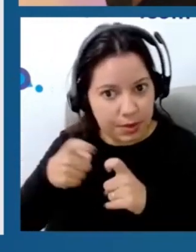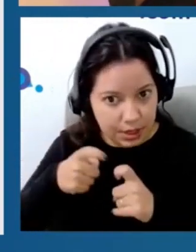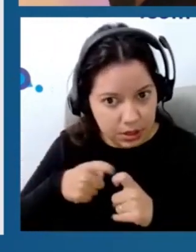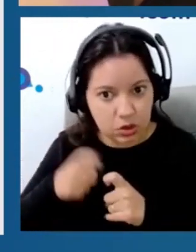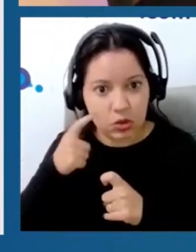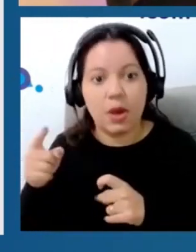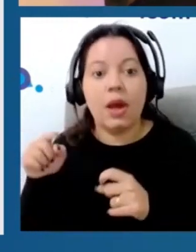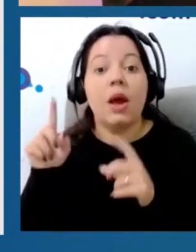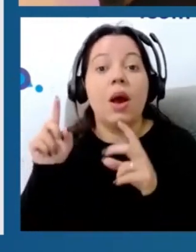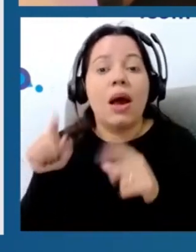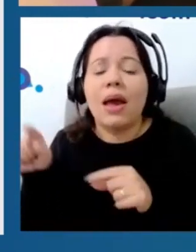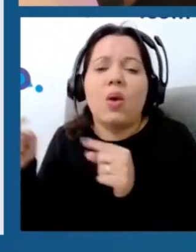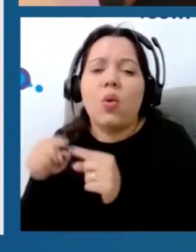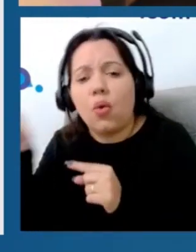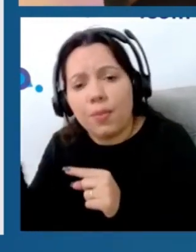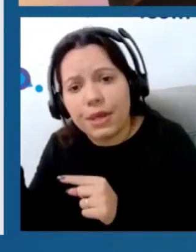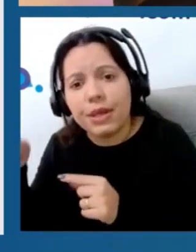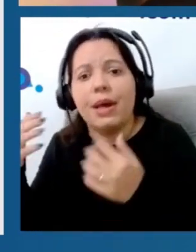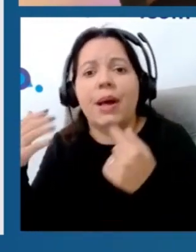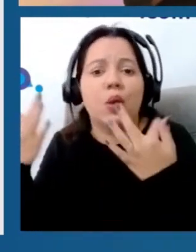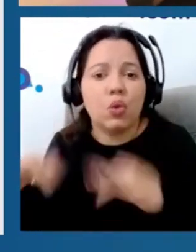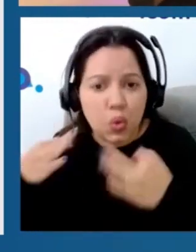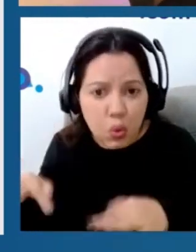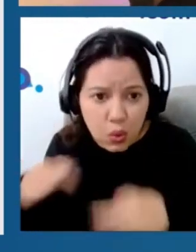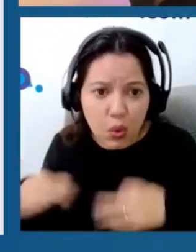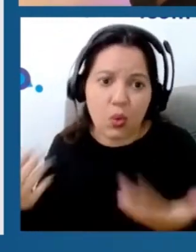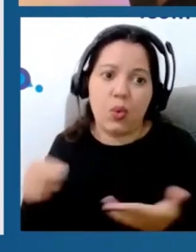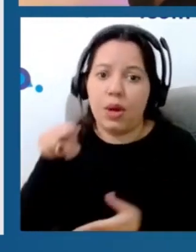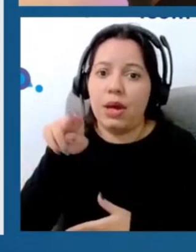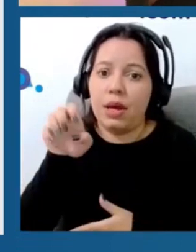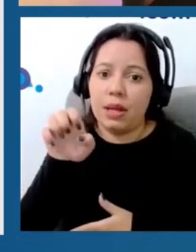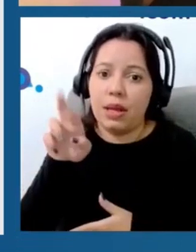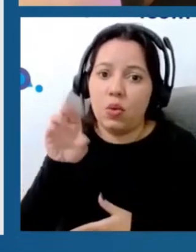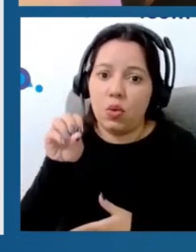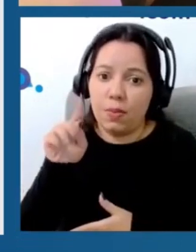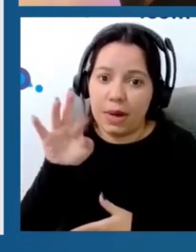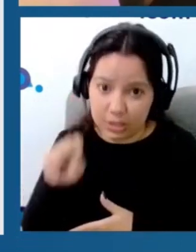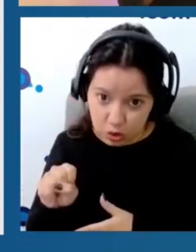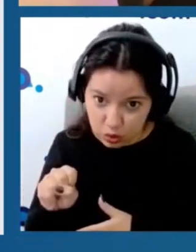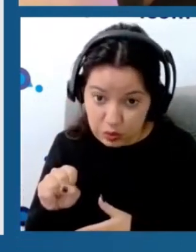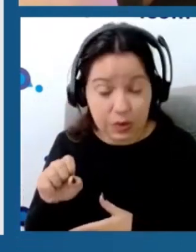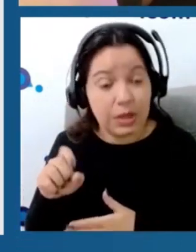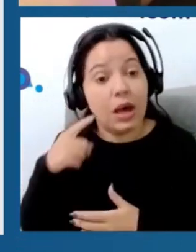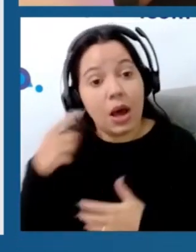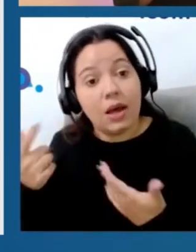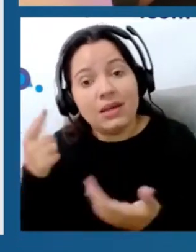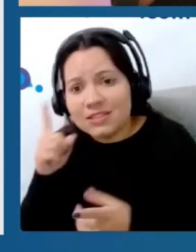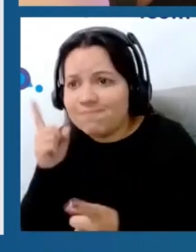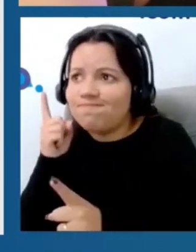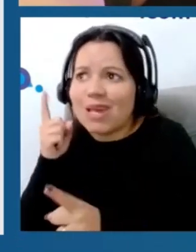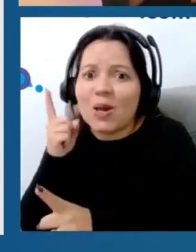mecanismo de dor neuropático, nociplástico e nociceptivo, quando houver ausência suficiente de evidências em